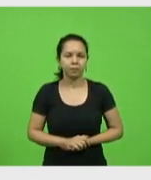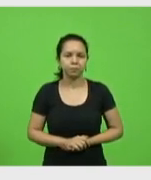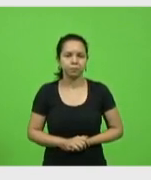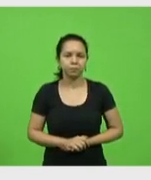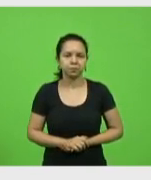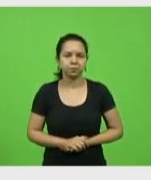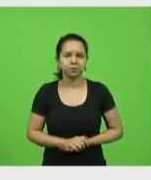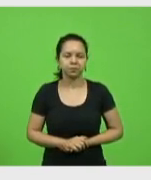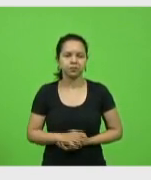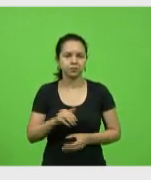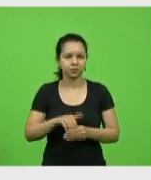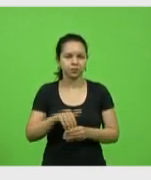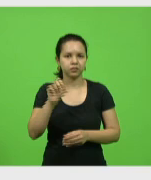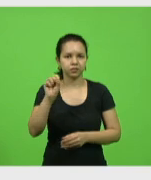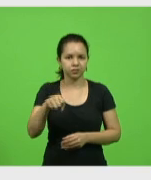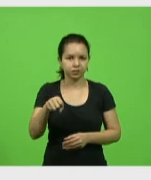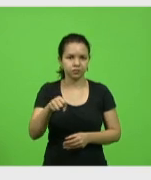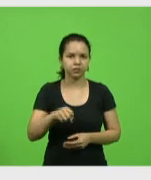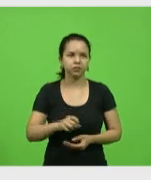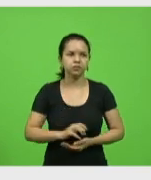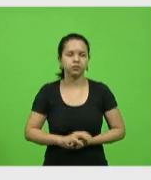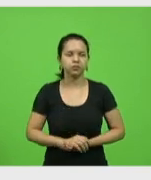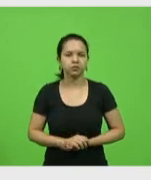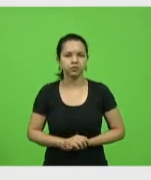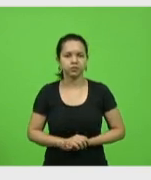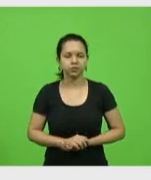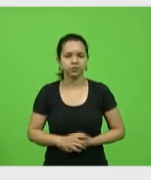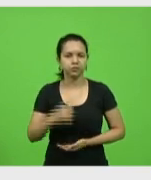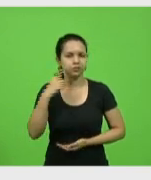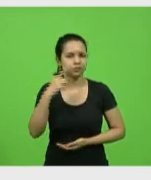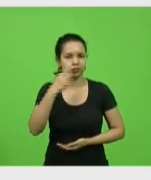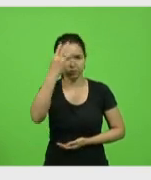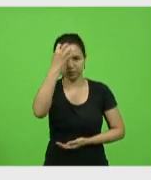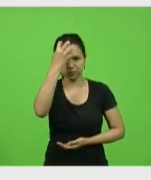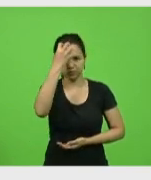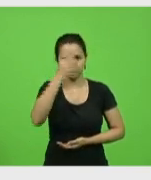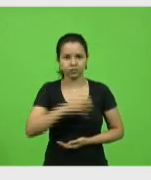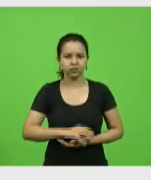Vota sim, senhor presidente. Sim, deputado Felipe Estevam. Deputado Ismael dos Santos.